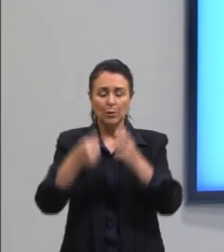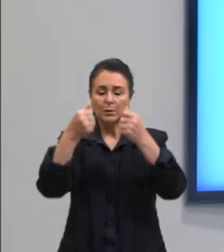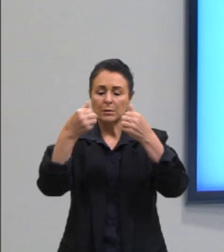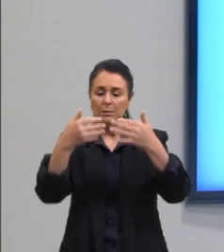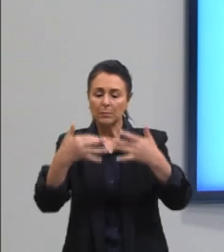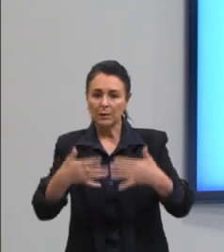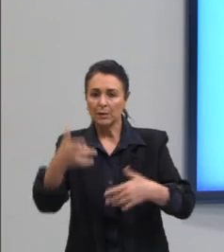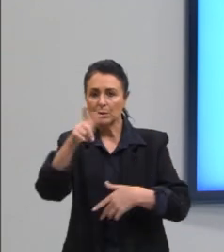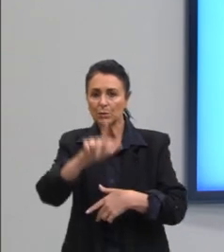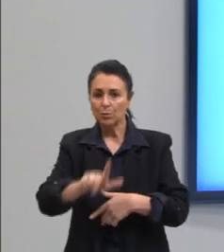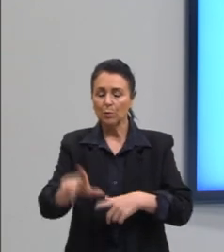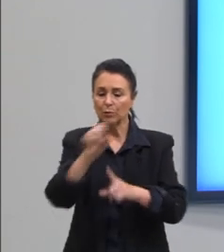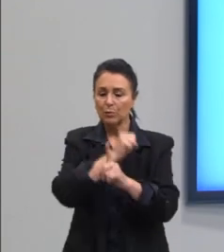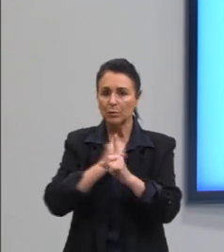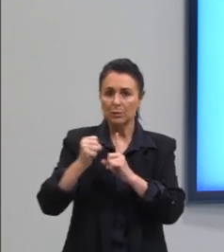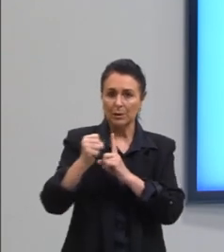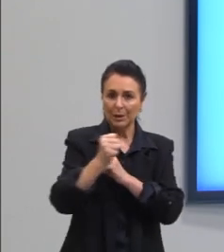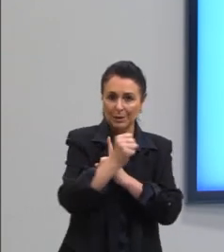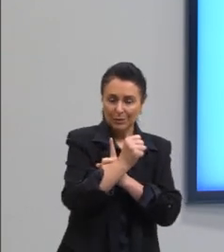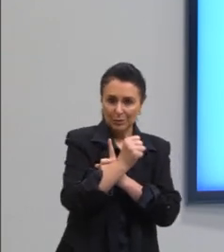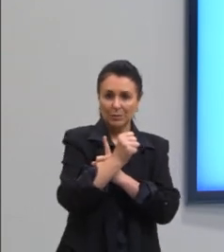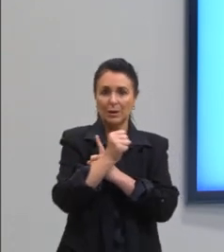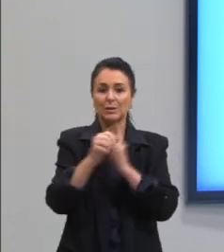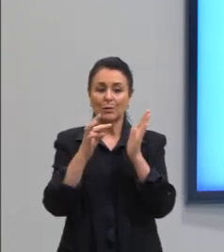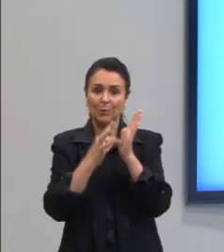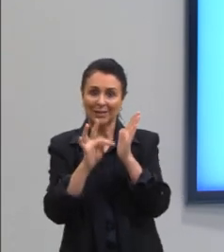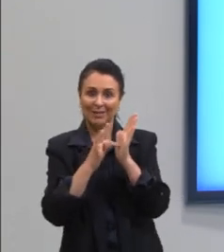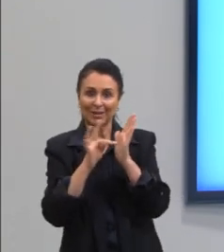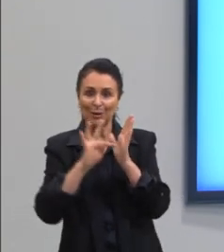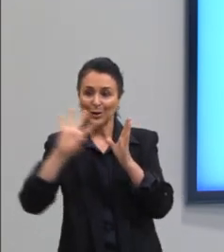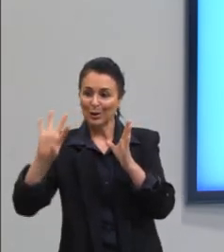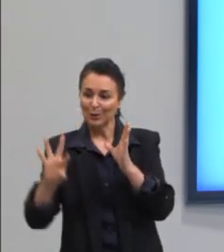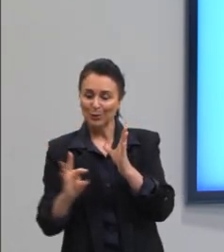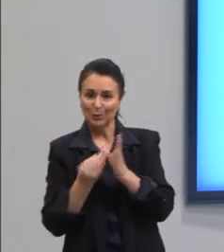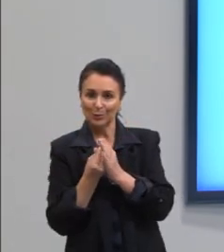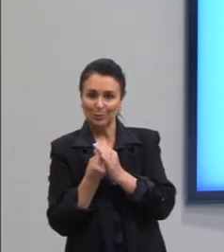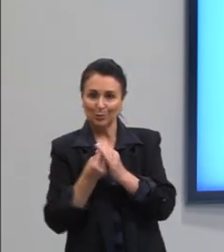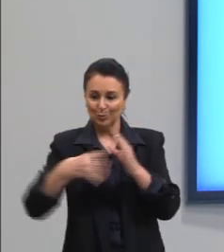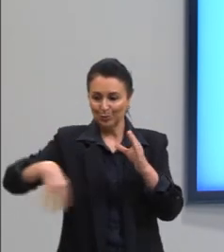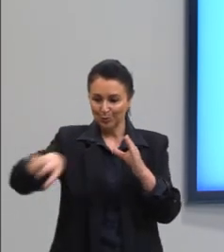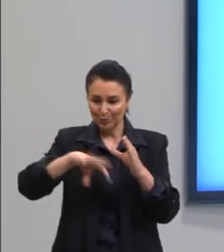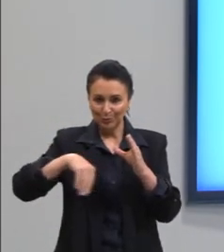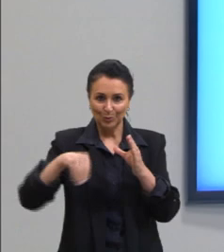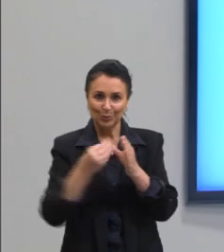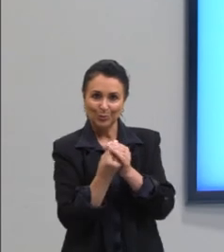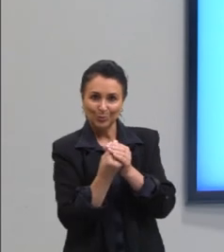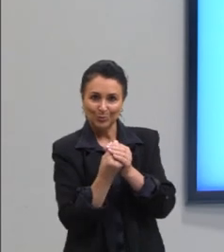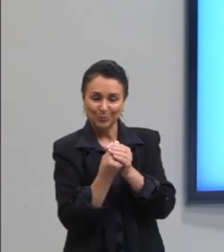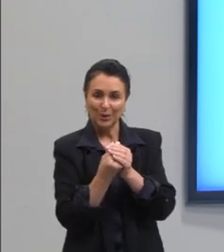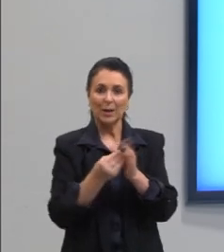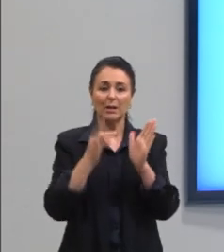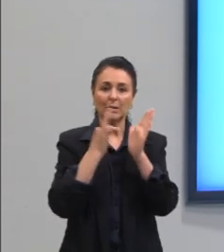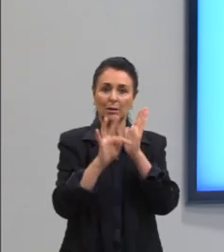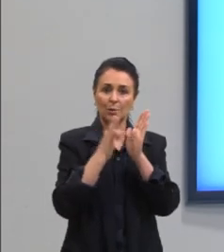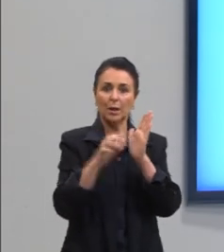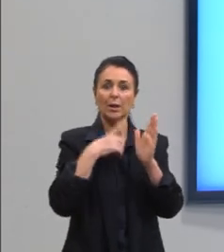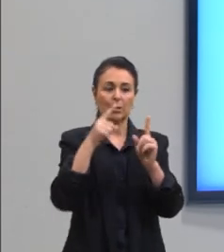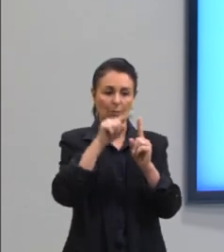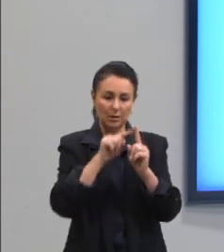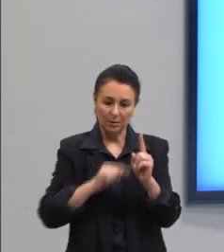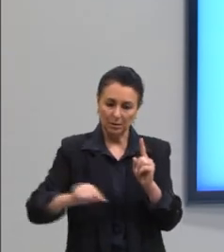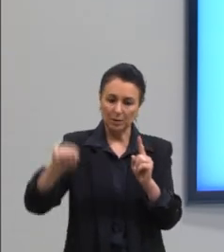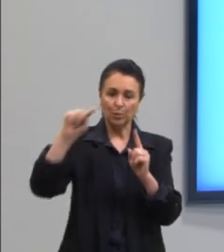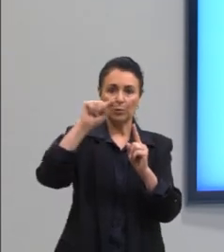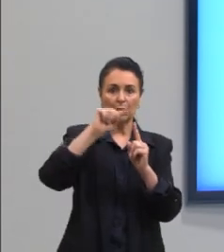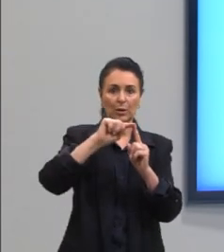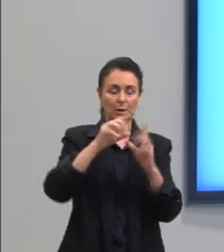da sociedade vinculada, associada à teoria de conjuntos. Então, o diagrama de V é basicamente isso, nós temos, então, uma circunferência, aqui nós temos o